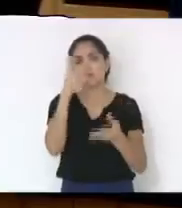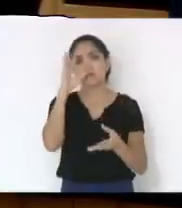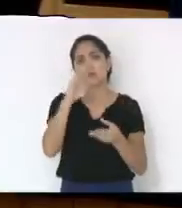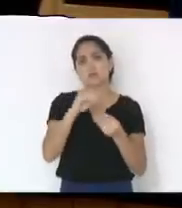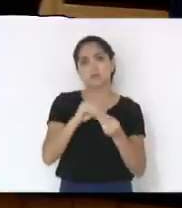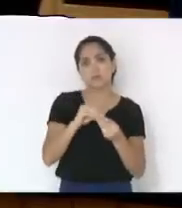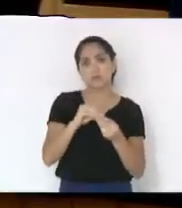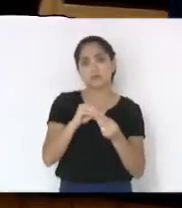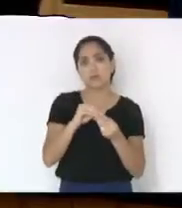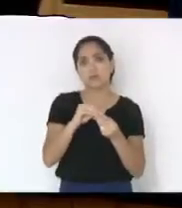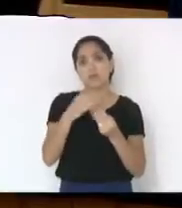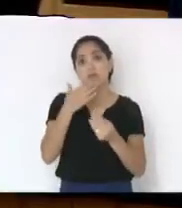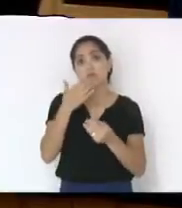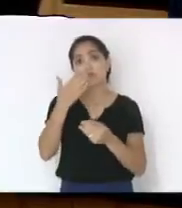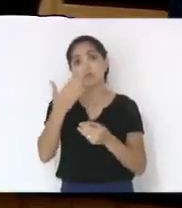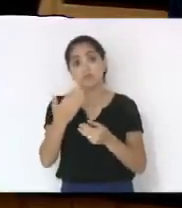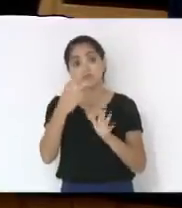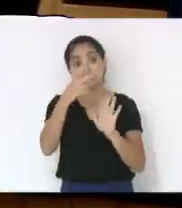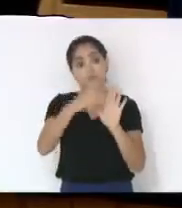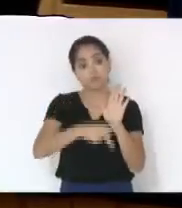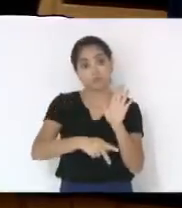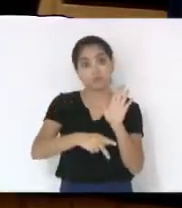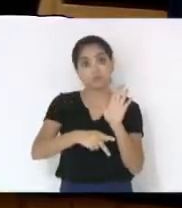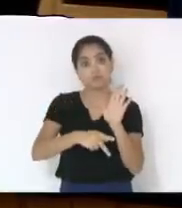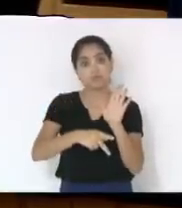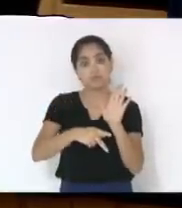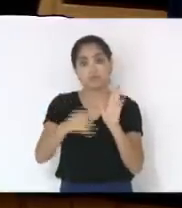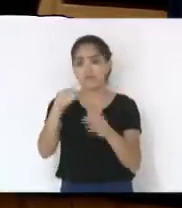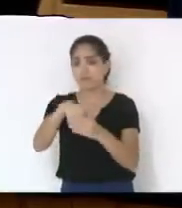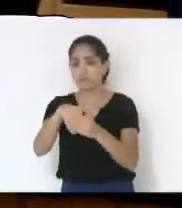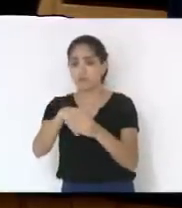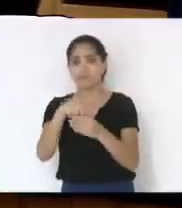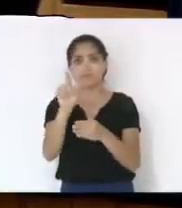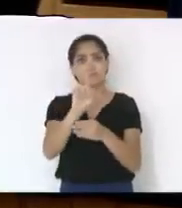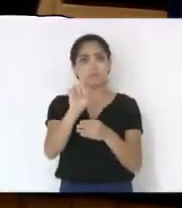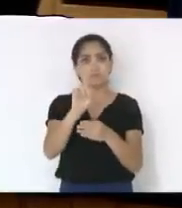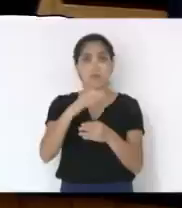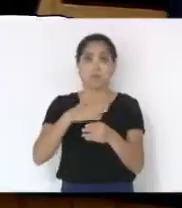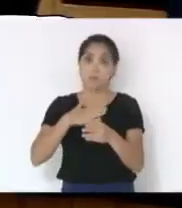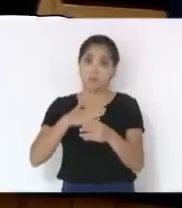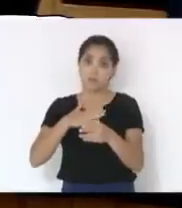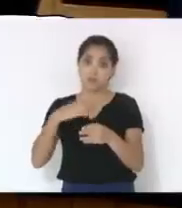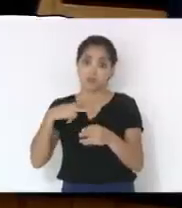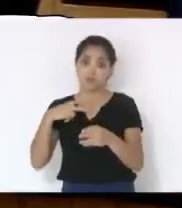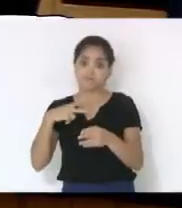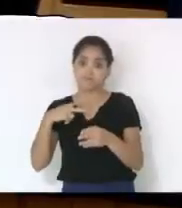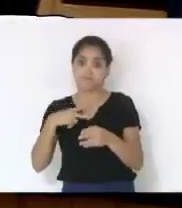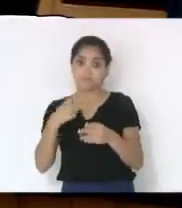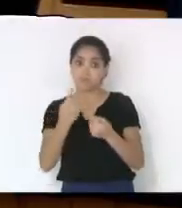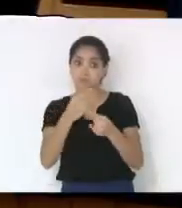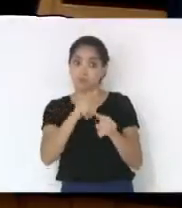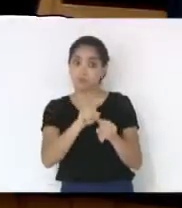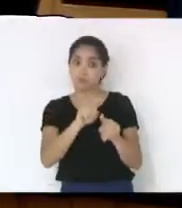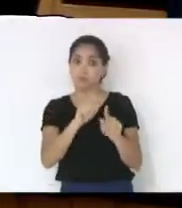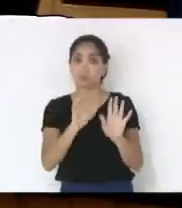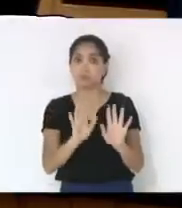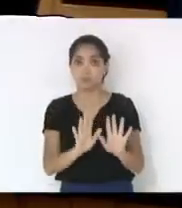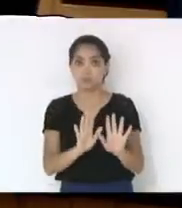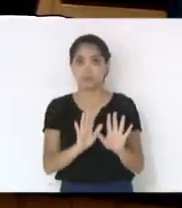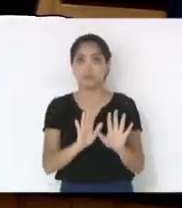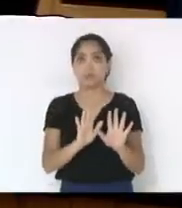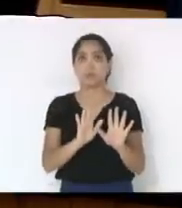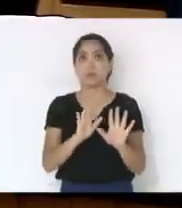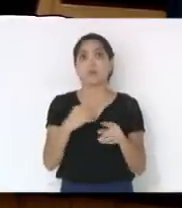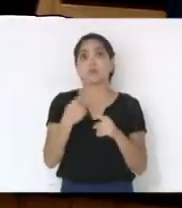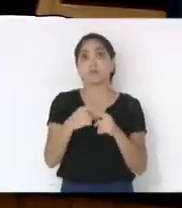pedir para esse projeto não ir à votação. Eu, particularmente, sou contra o projeto, porque a segurança